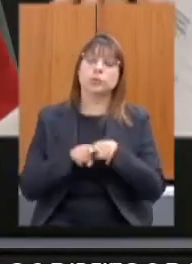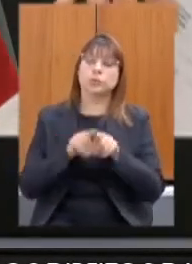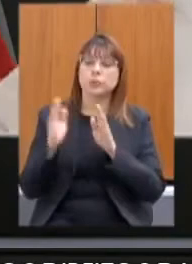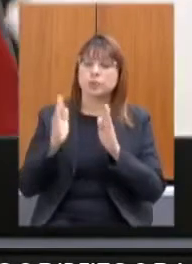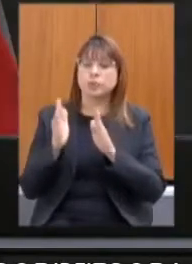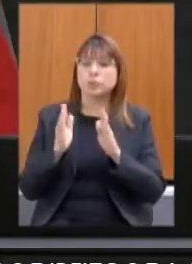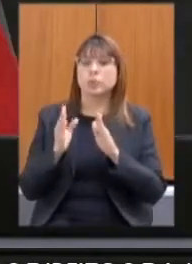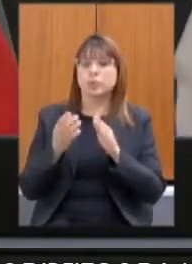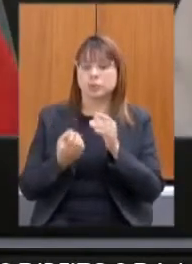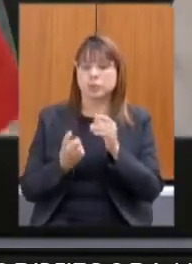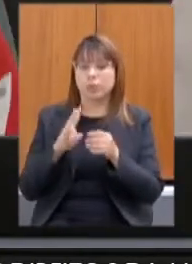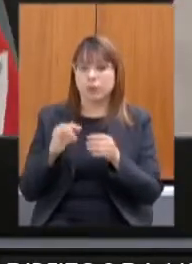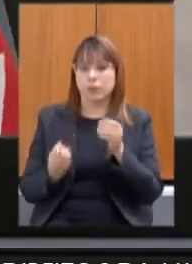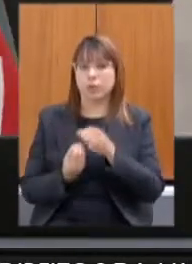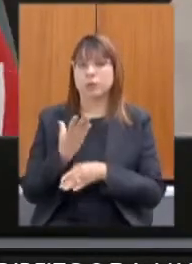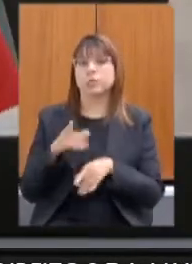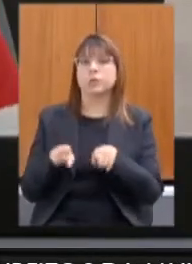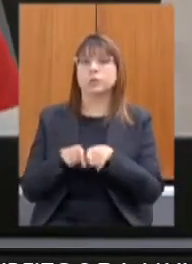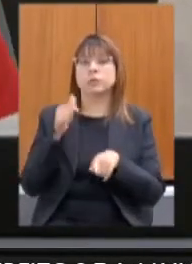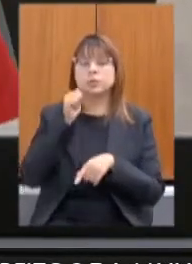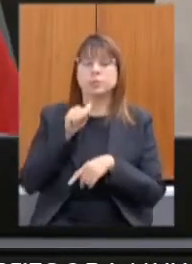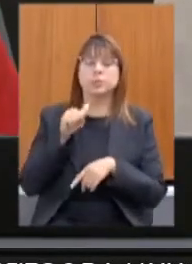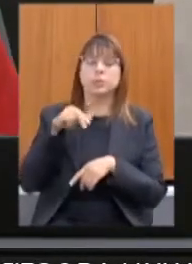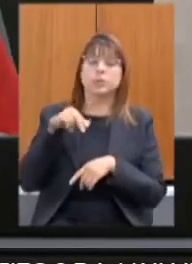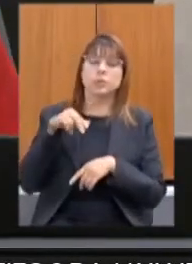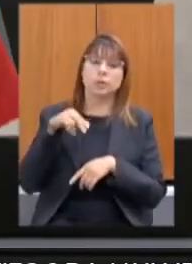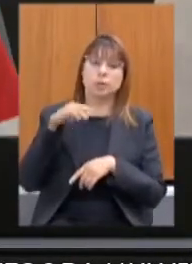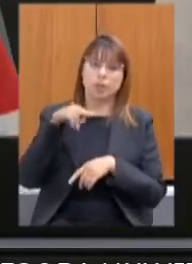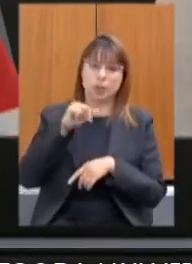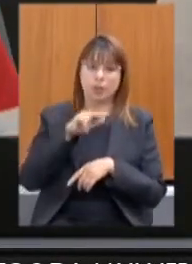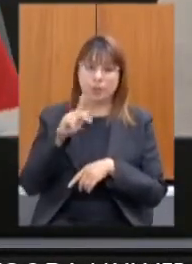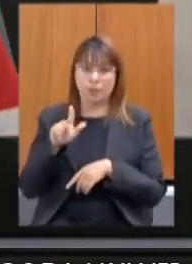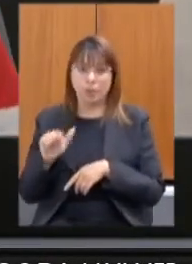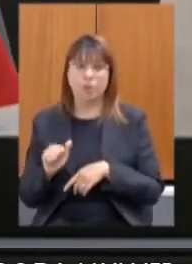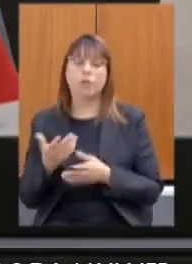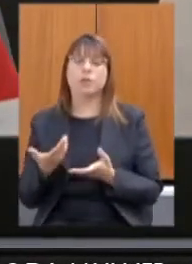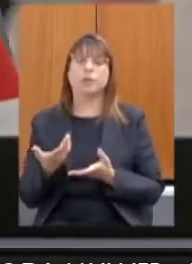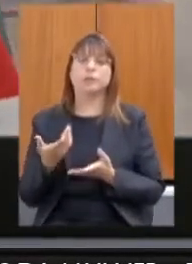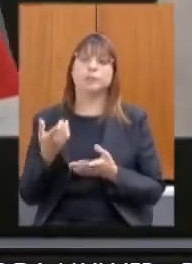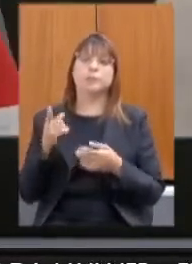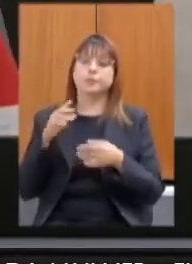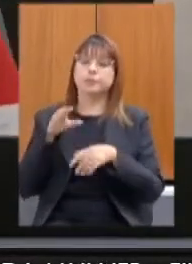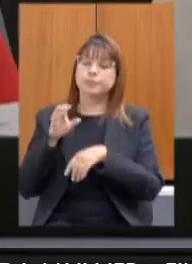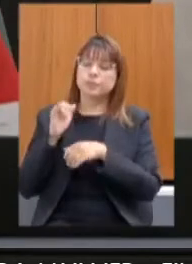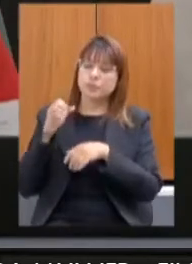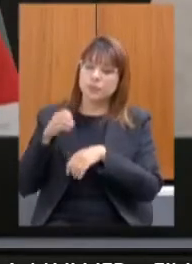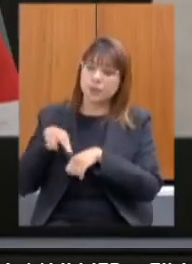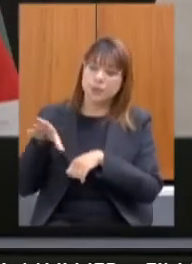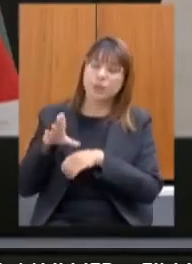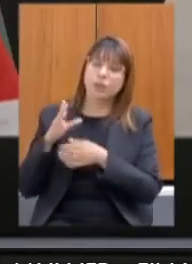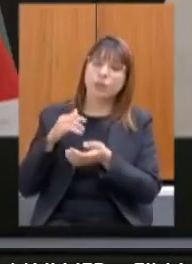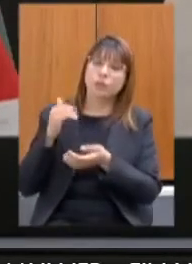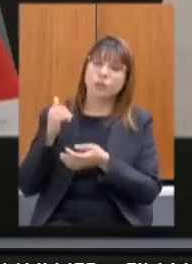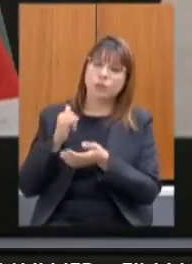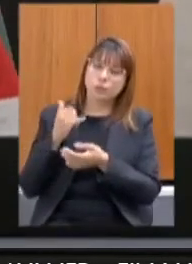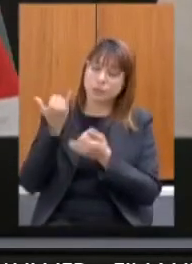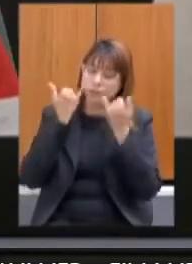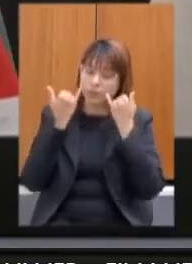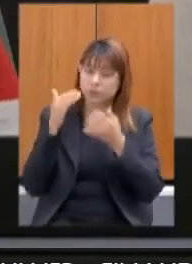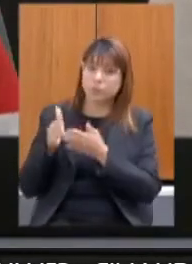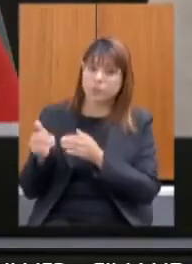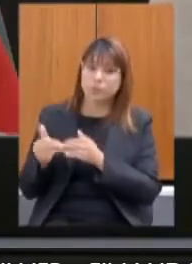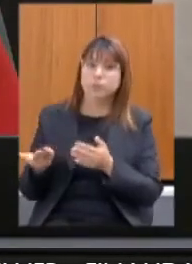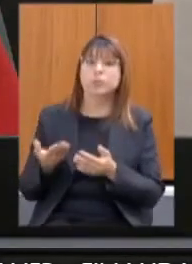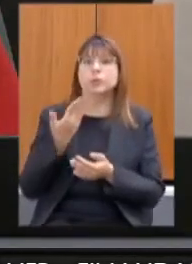implementação da deputada Ana Paula Siqueira requer que seja encaminhada a CEDES e pedir de informações sobre qual será o papel desempenhado pela